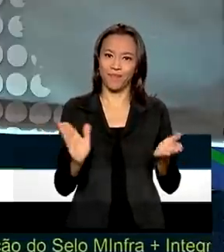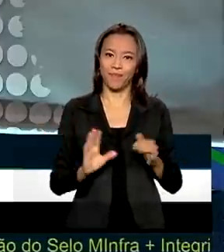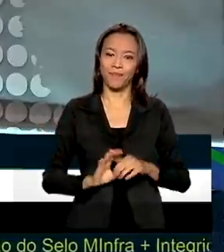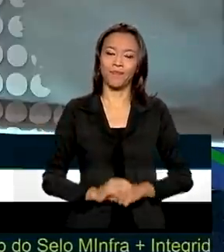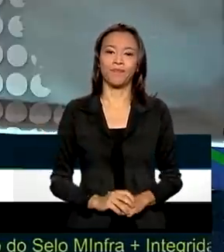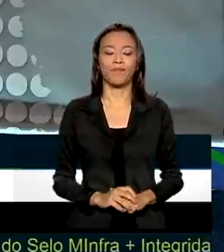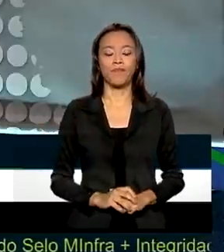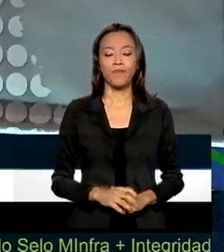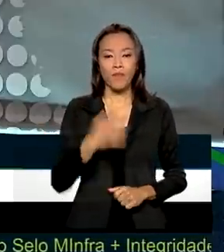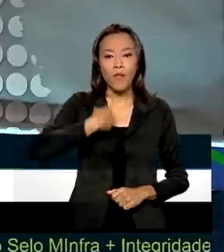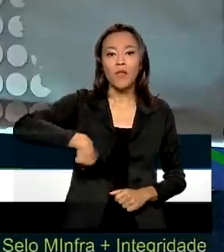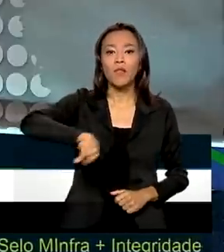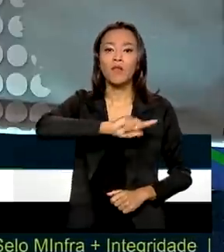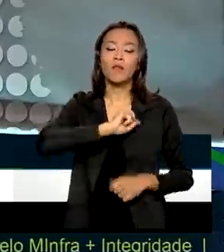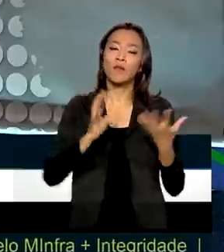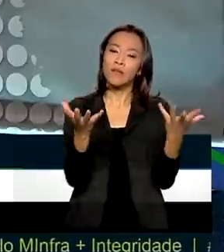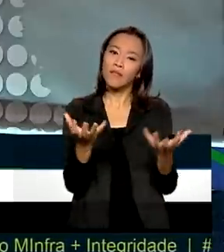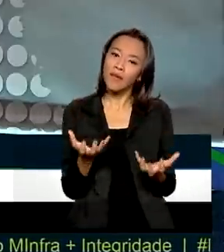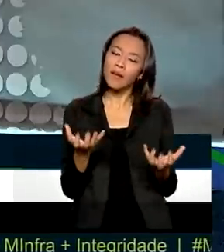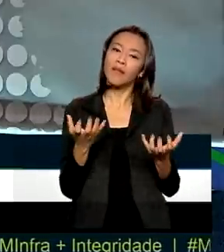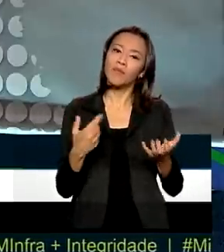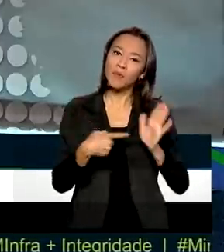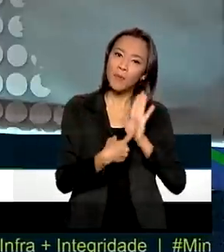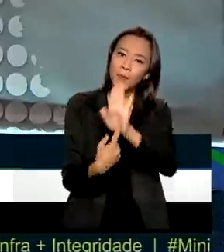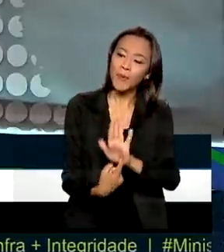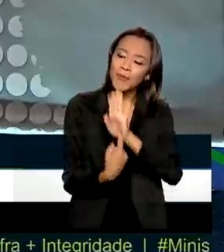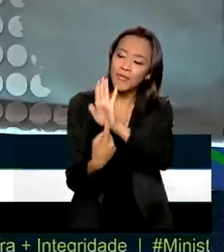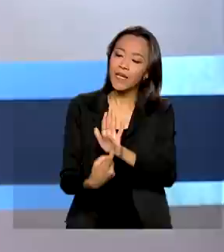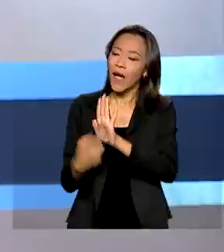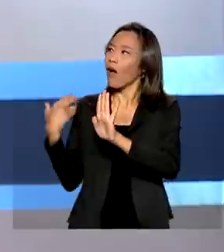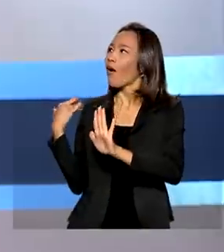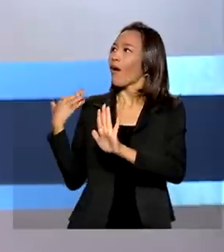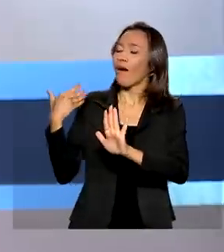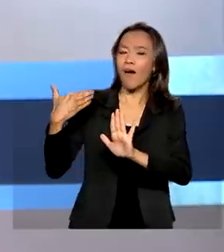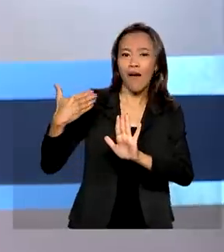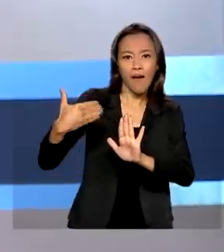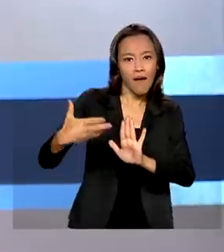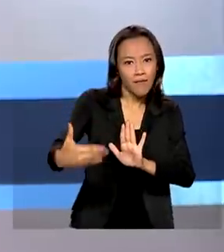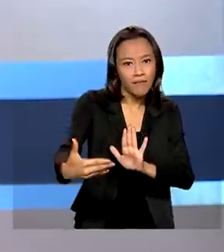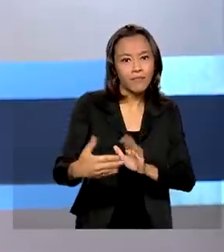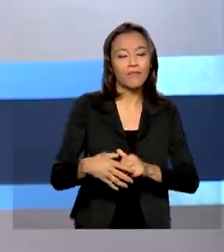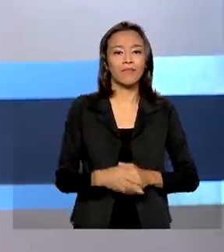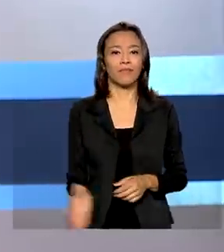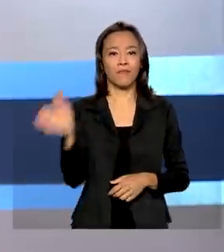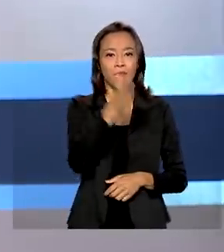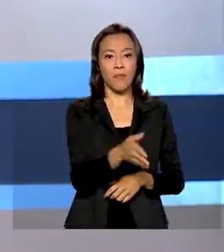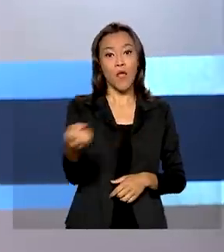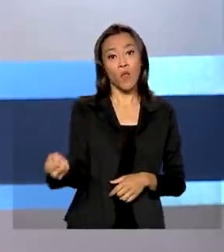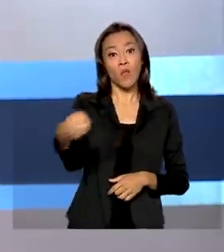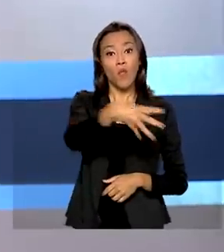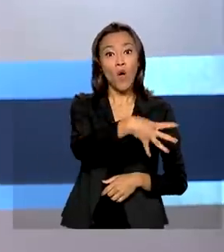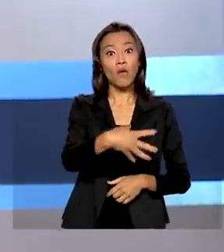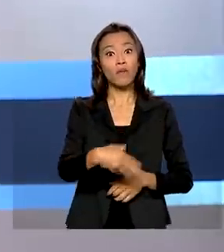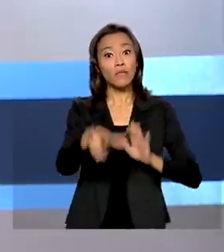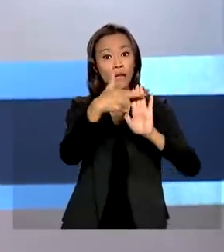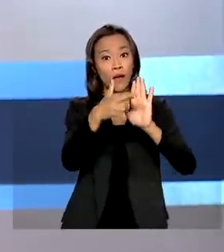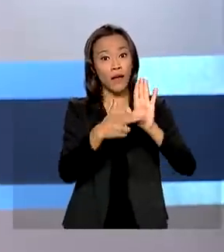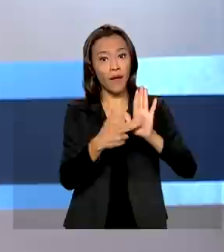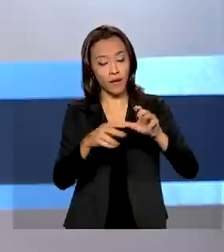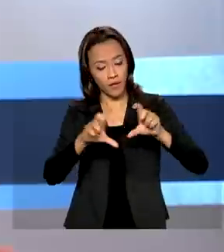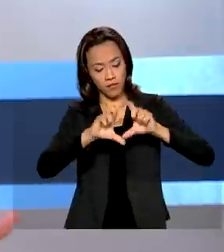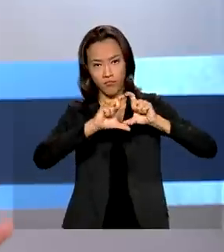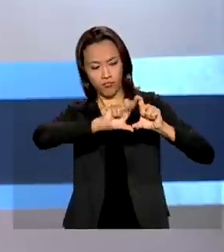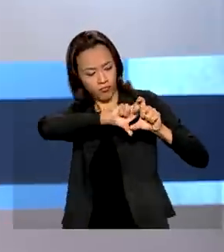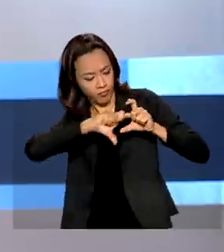A gente quer realmente deixar legado, gente quer realmente transformar. Novas regras nas embalagens de produtos.